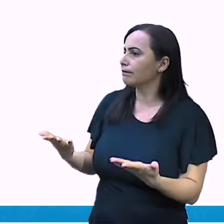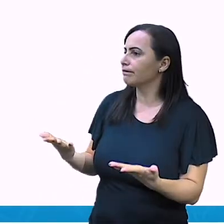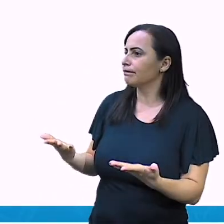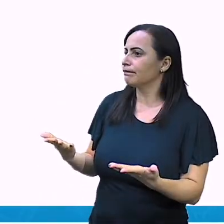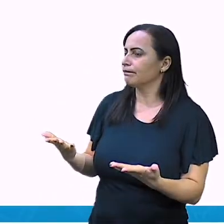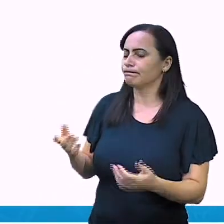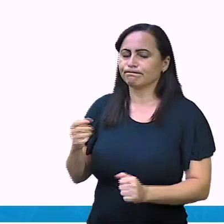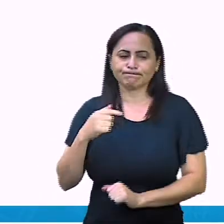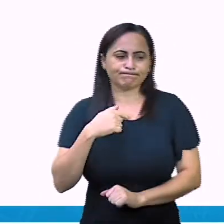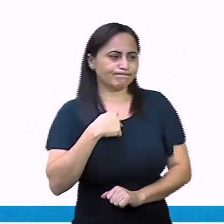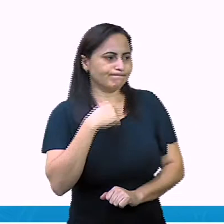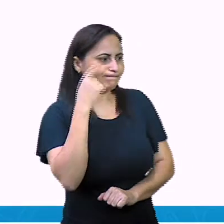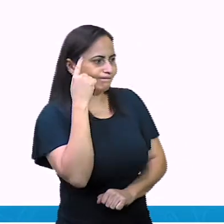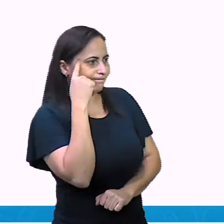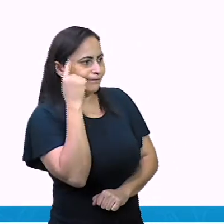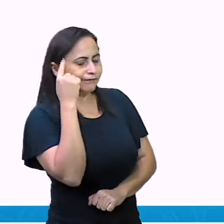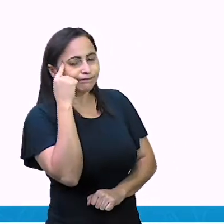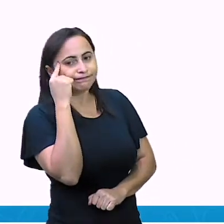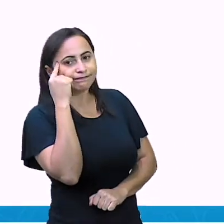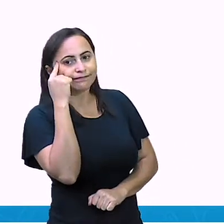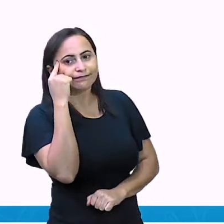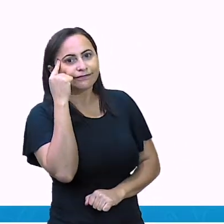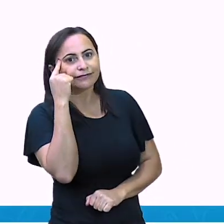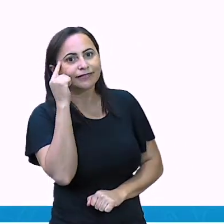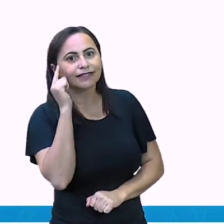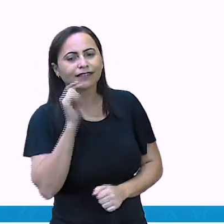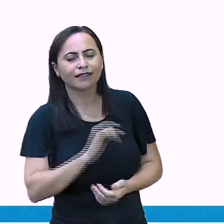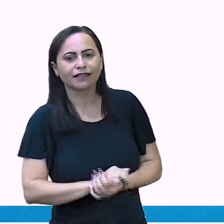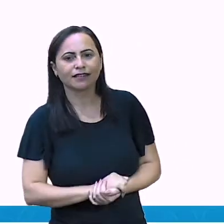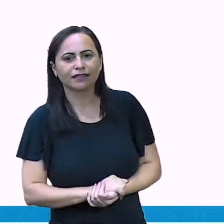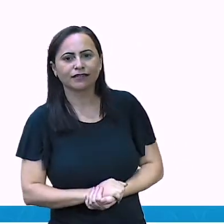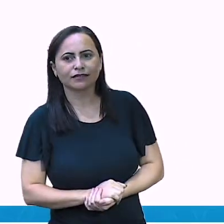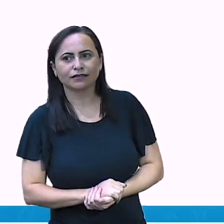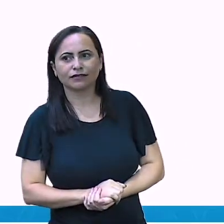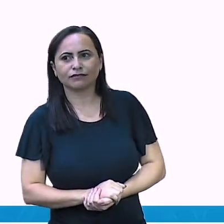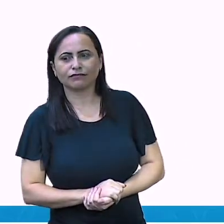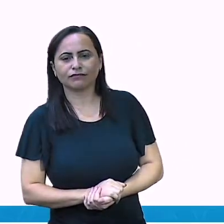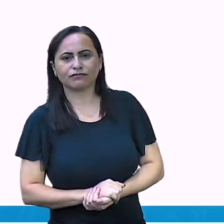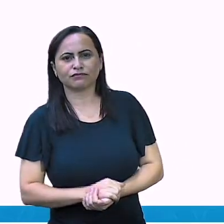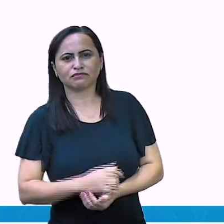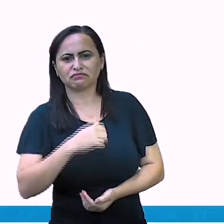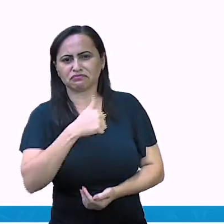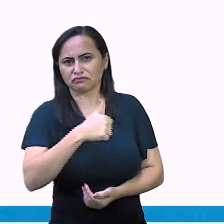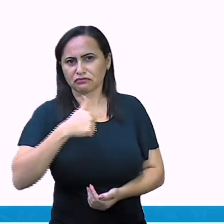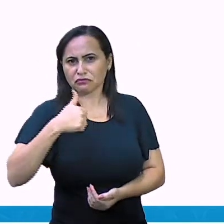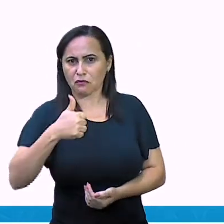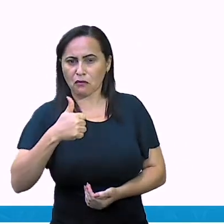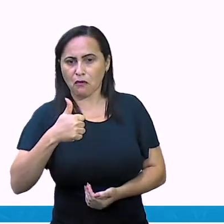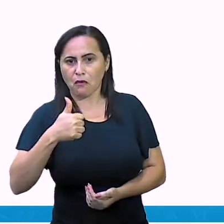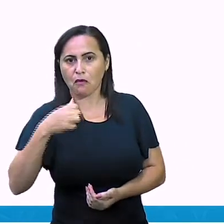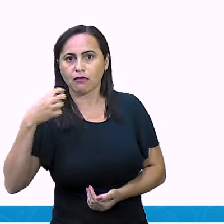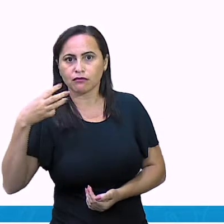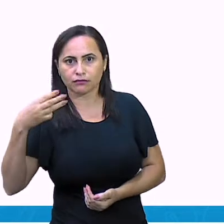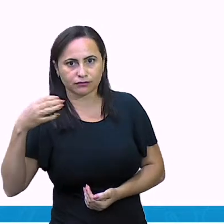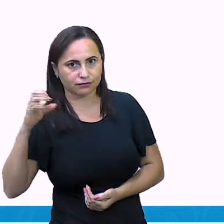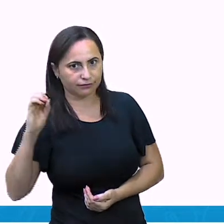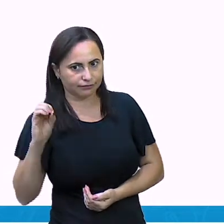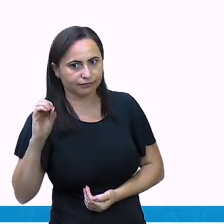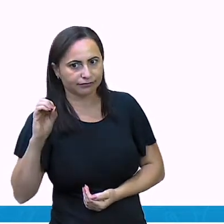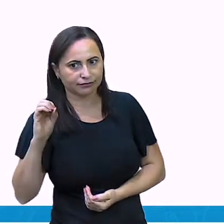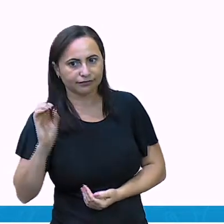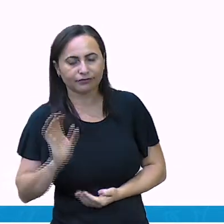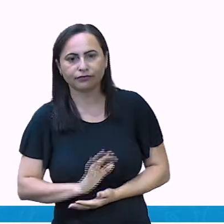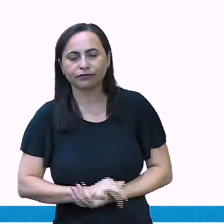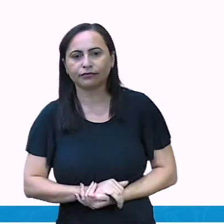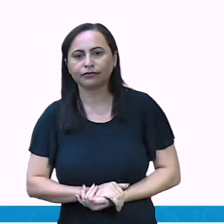Deixa eu pensar aqui. Onze e meia. Onze e meia. Pensa aí, criançada.